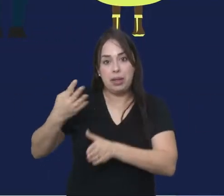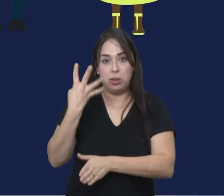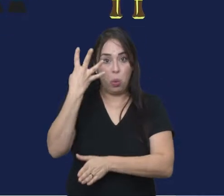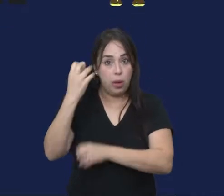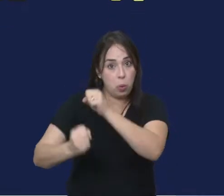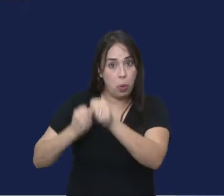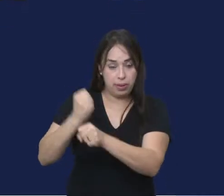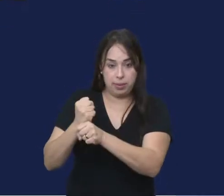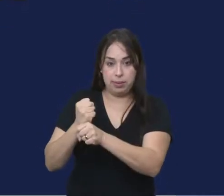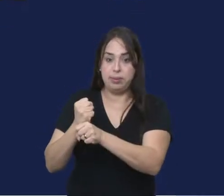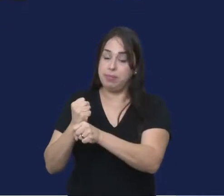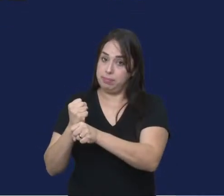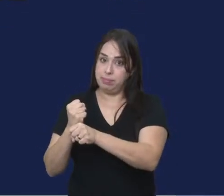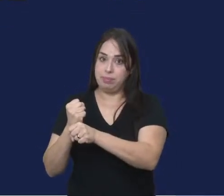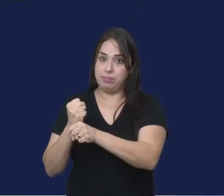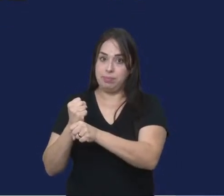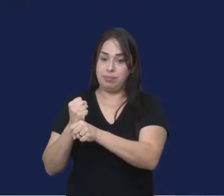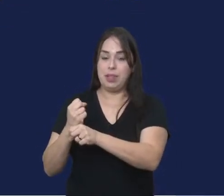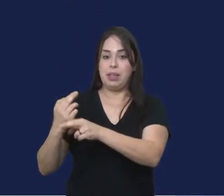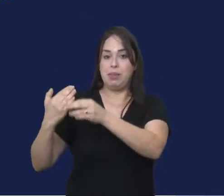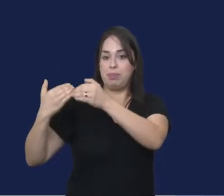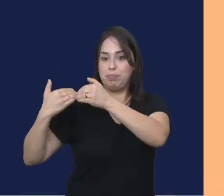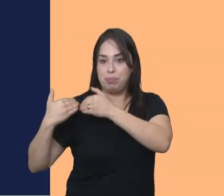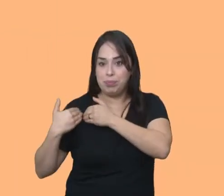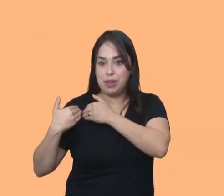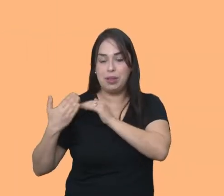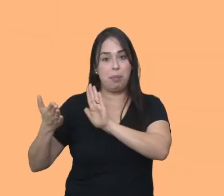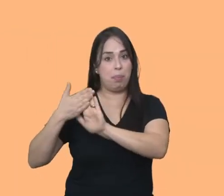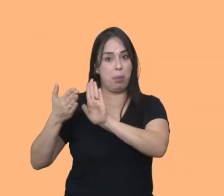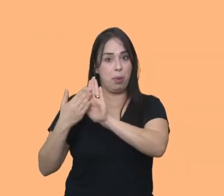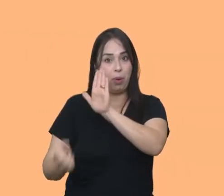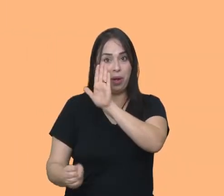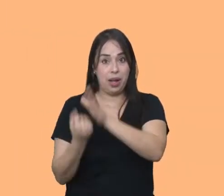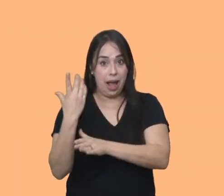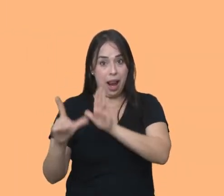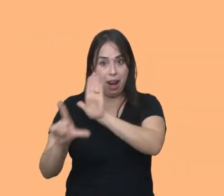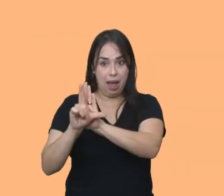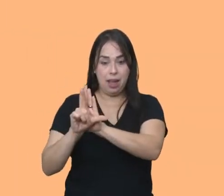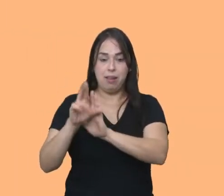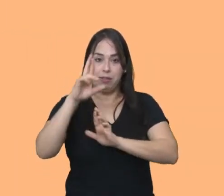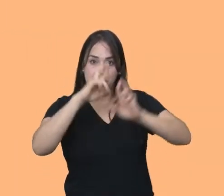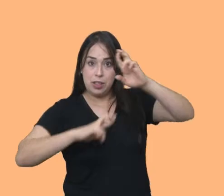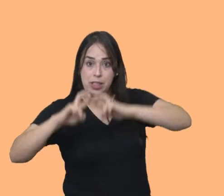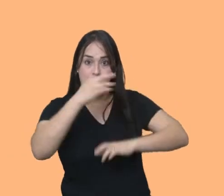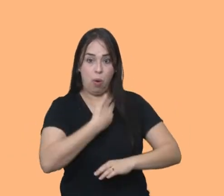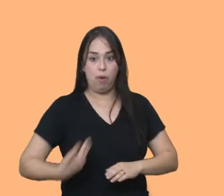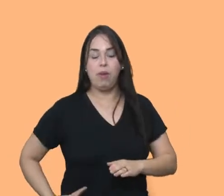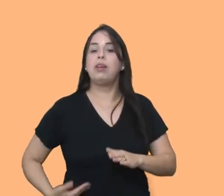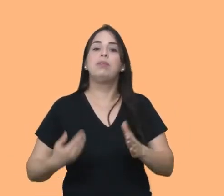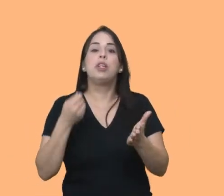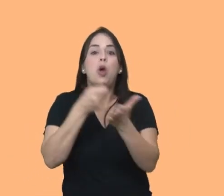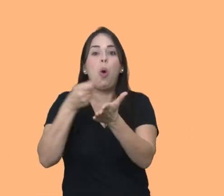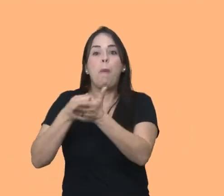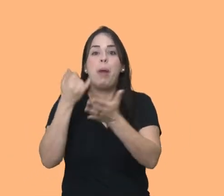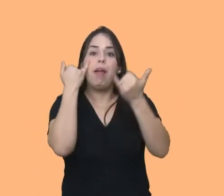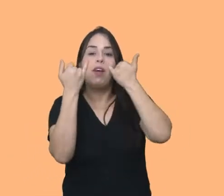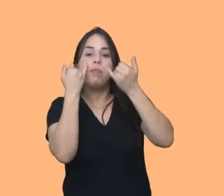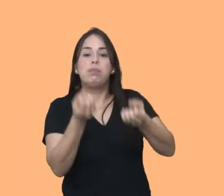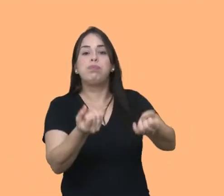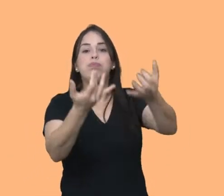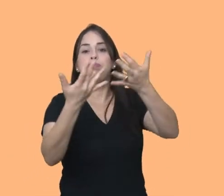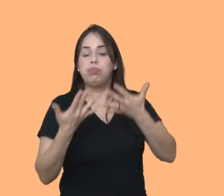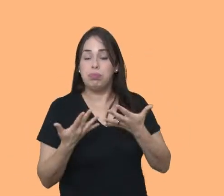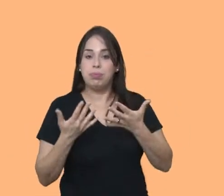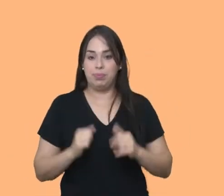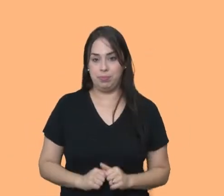e têm um mandato de quatro anos. Eles são responsáveis por propor leis, fiscalizar o governo e cobrar informações e